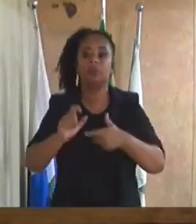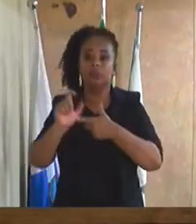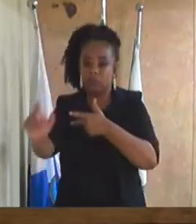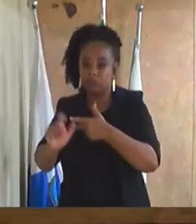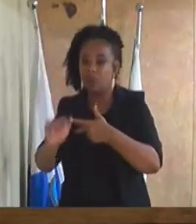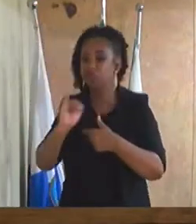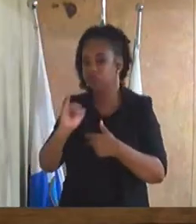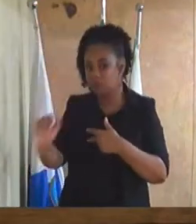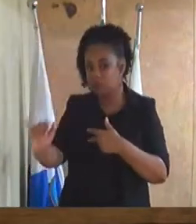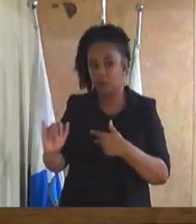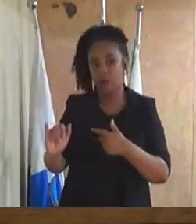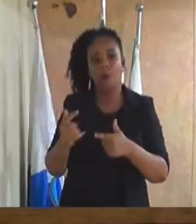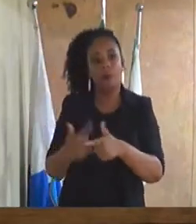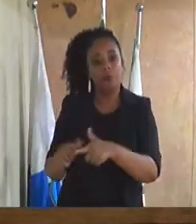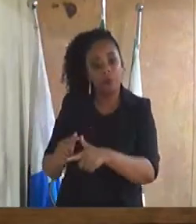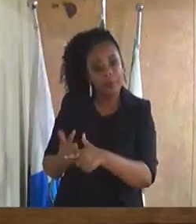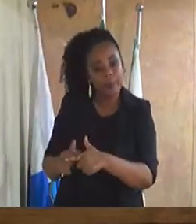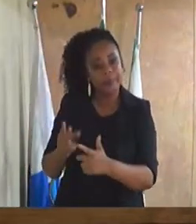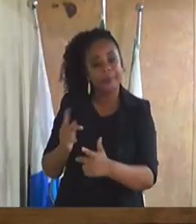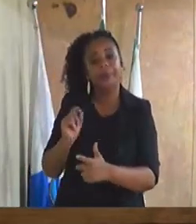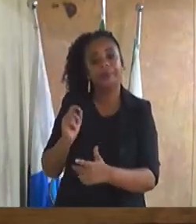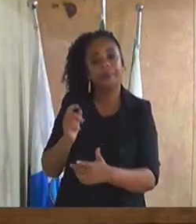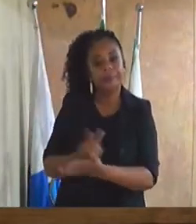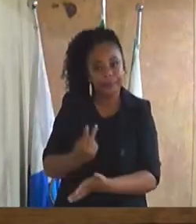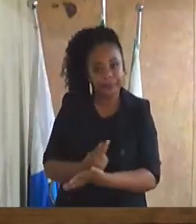aí para ver se consegue resolver.